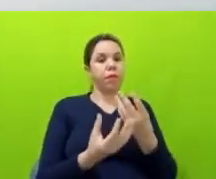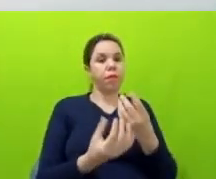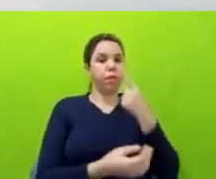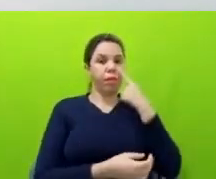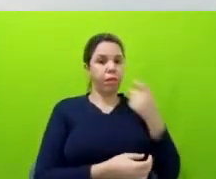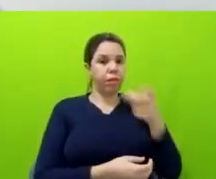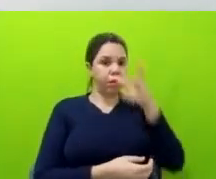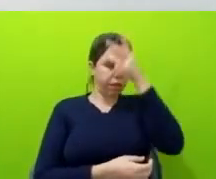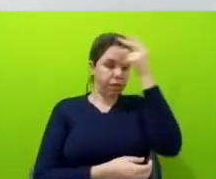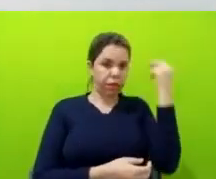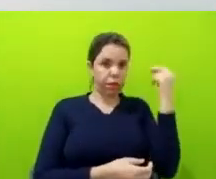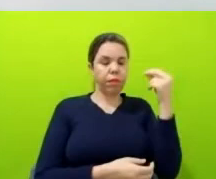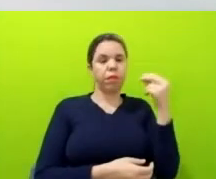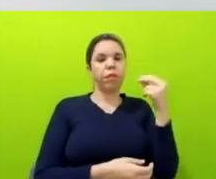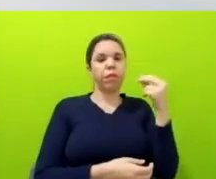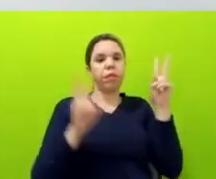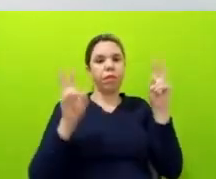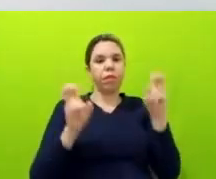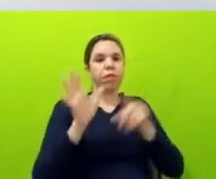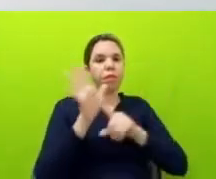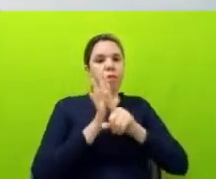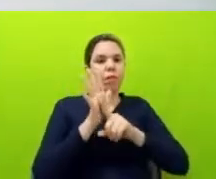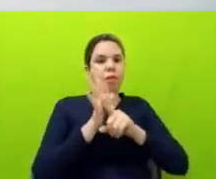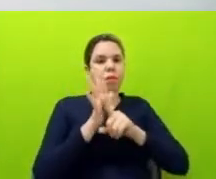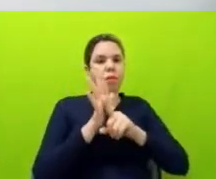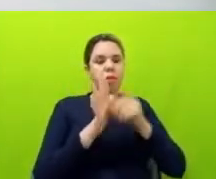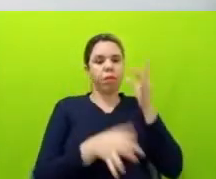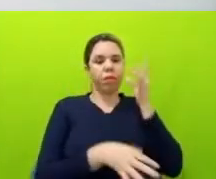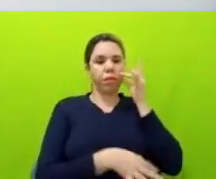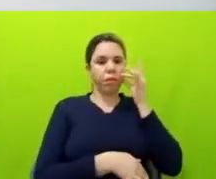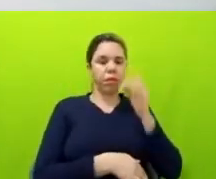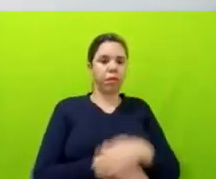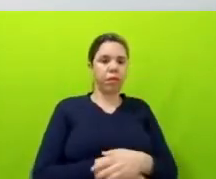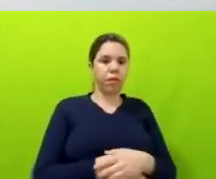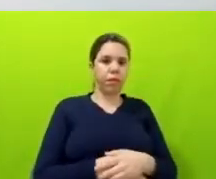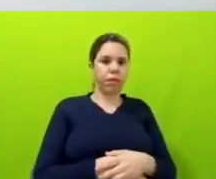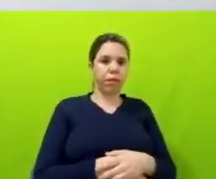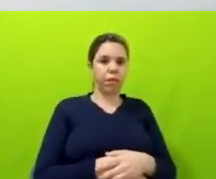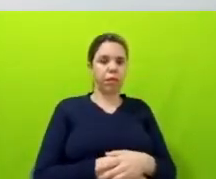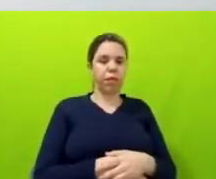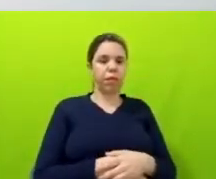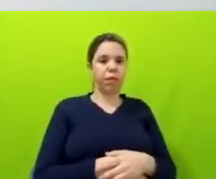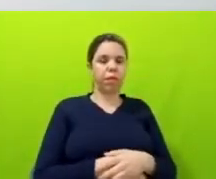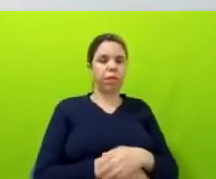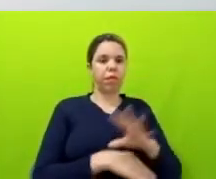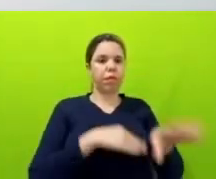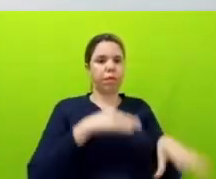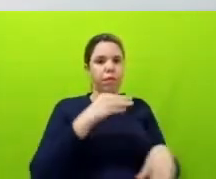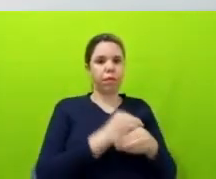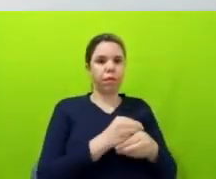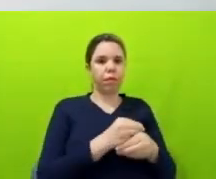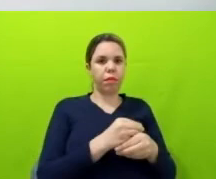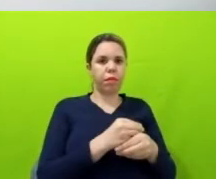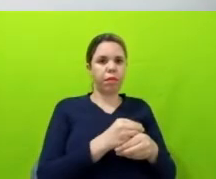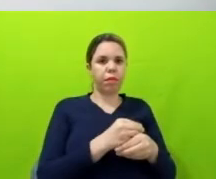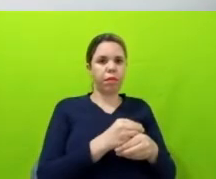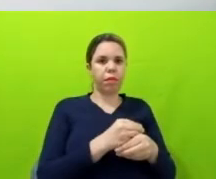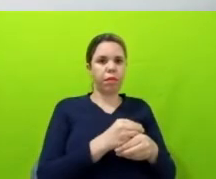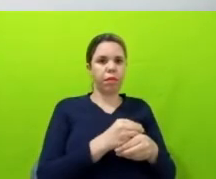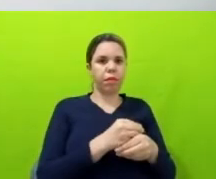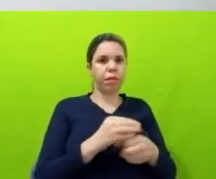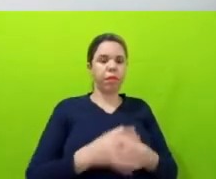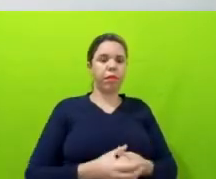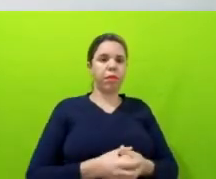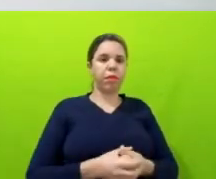esbarra na questão dos dados pessoais. E aí, só para complementar também, Julia, me permite alongar mais um pouquinho, acho que